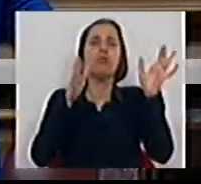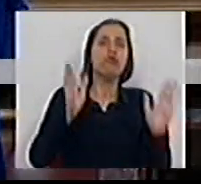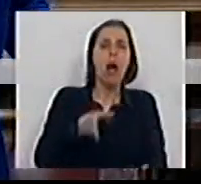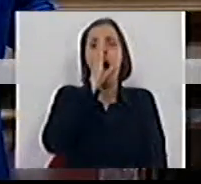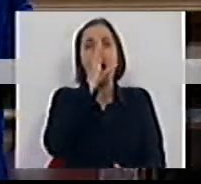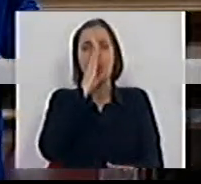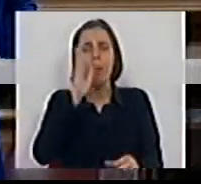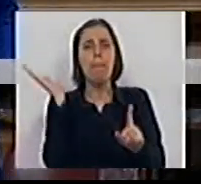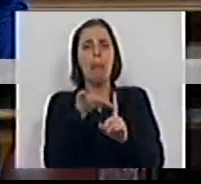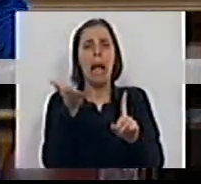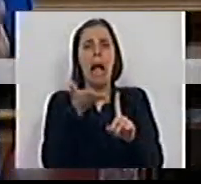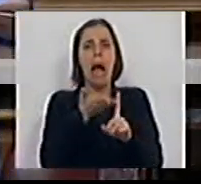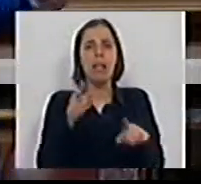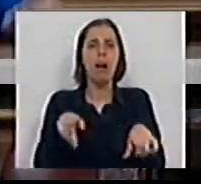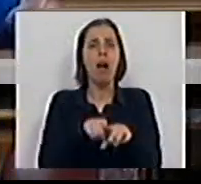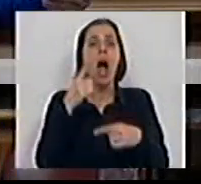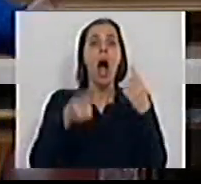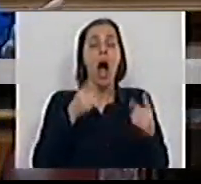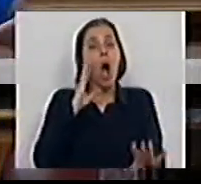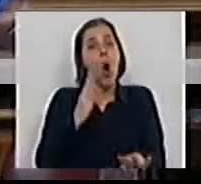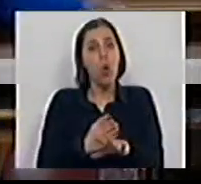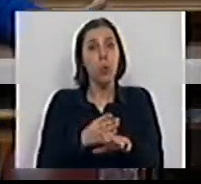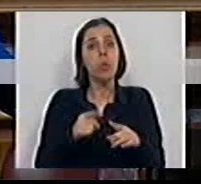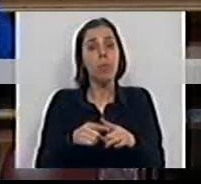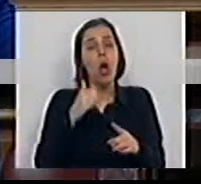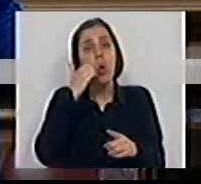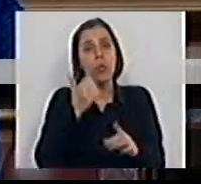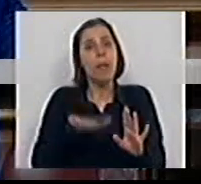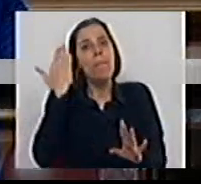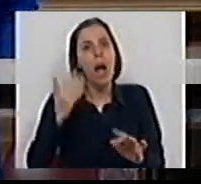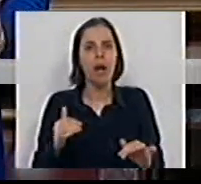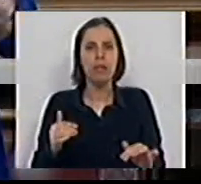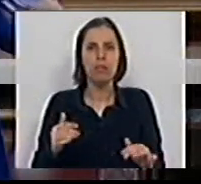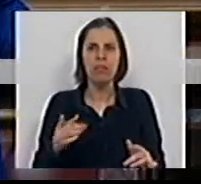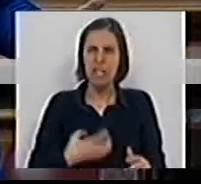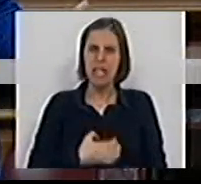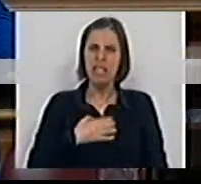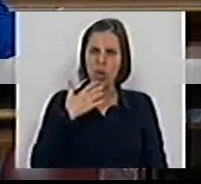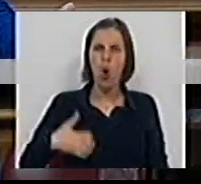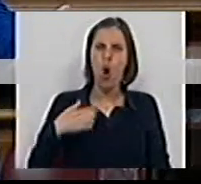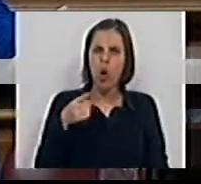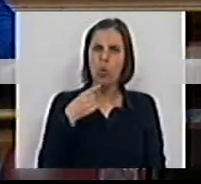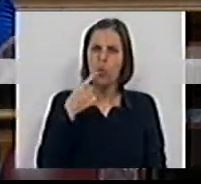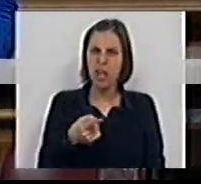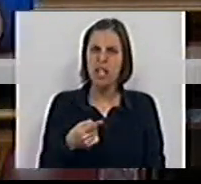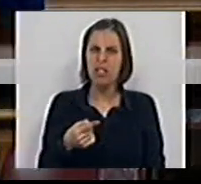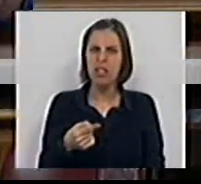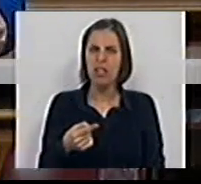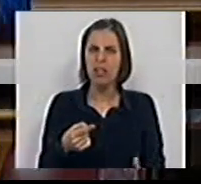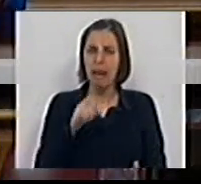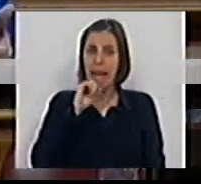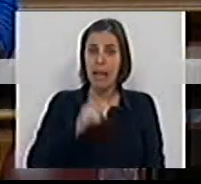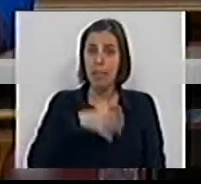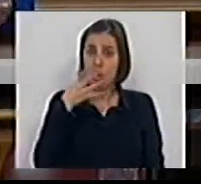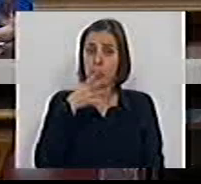habituadas a levar a pancada, às vezes a última é aquela que custa mais. Sente orgulho nesta afirmação e se é